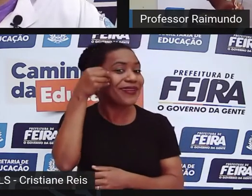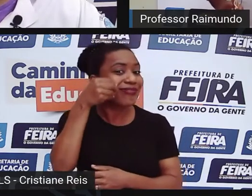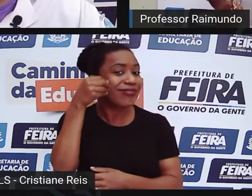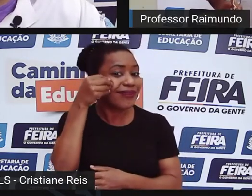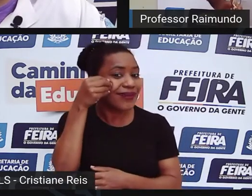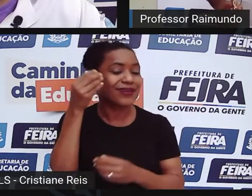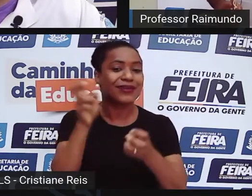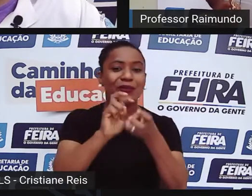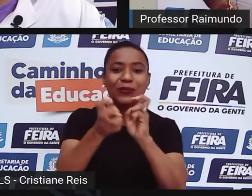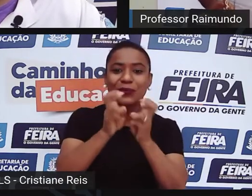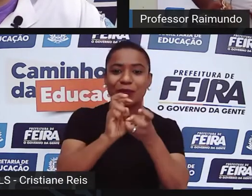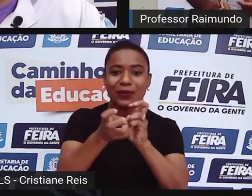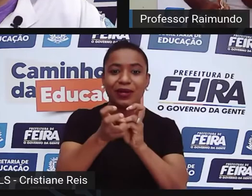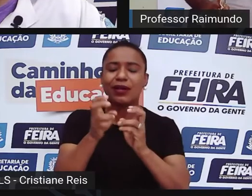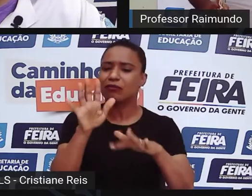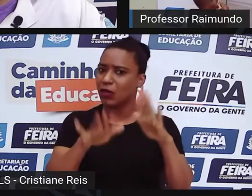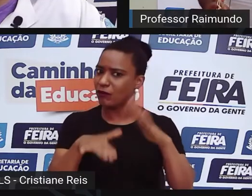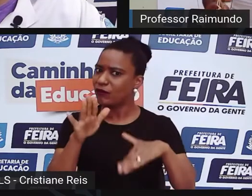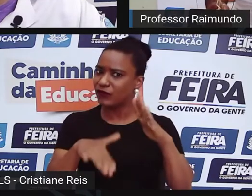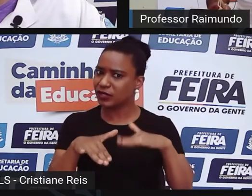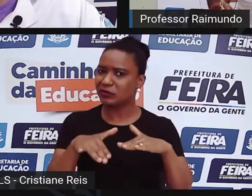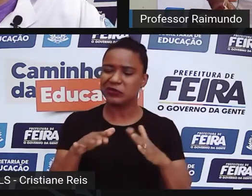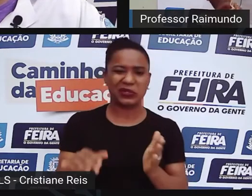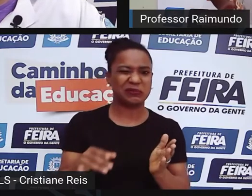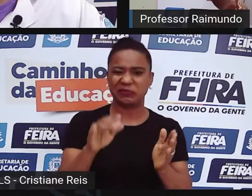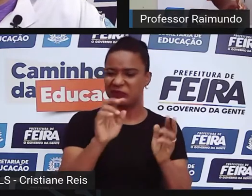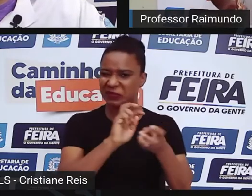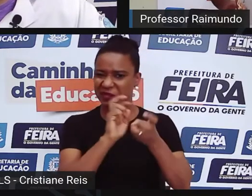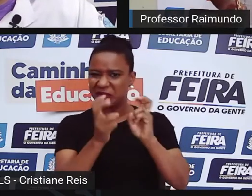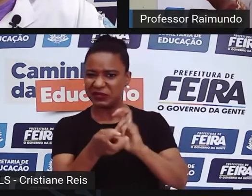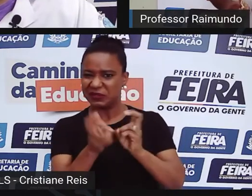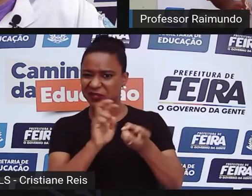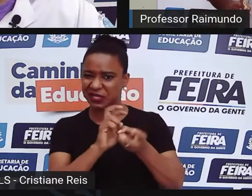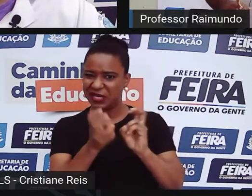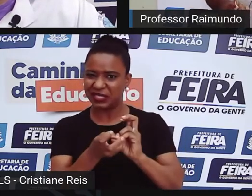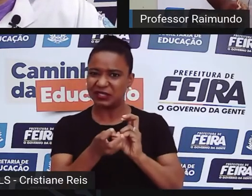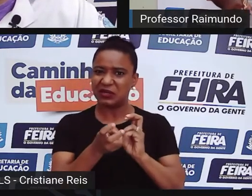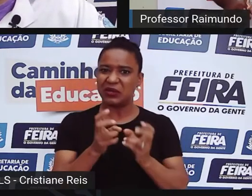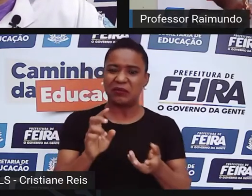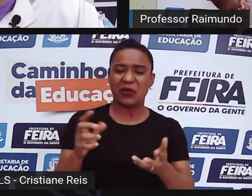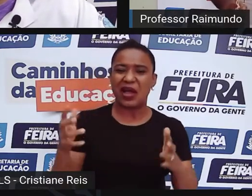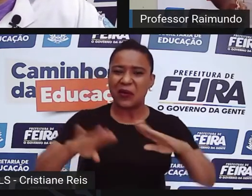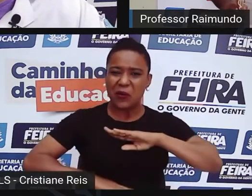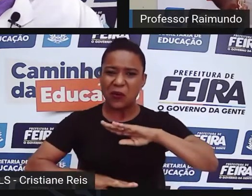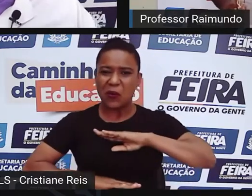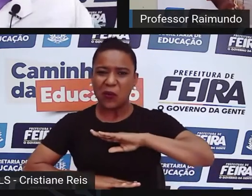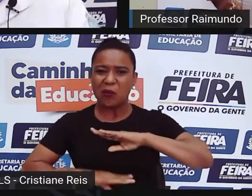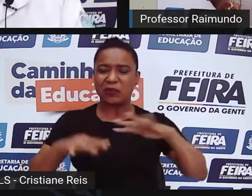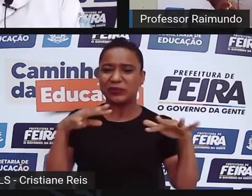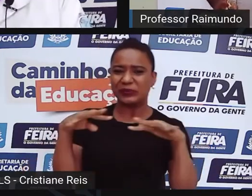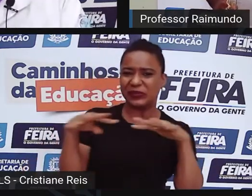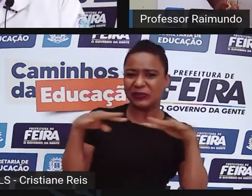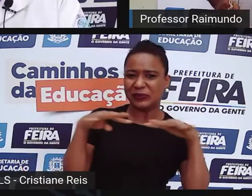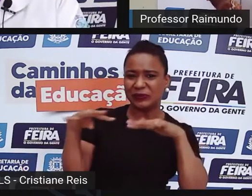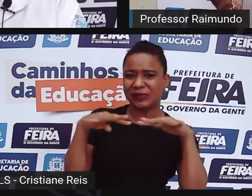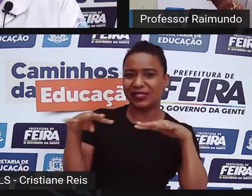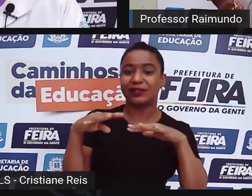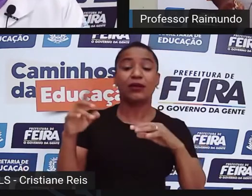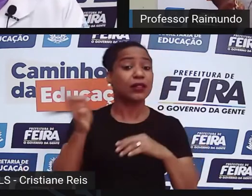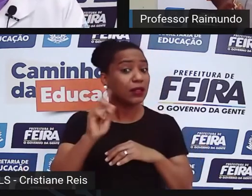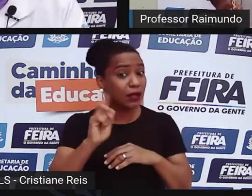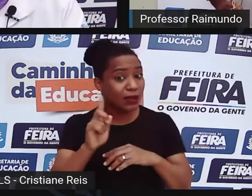Né? Às vezes Algumas pessoas Não se identificam Ou fica assim Ah, eu não tenho como Eu sou todo duro Não Se